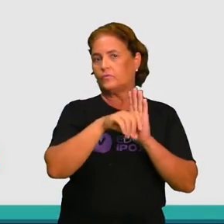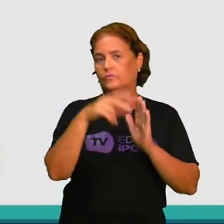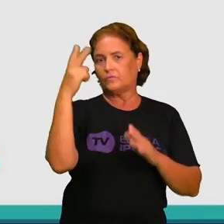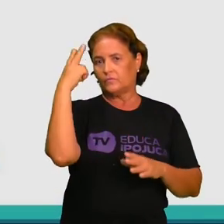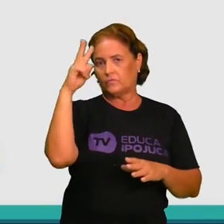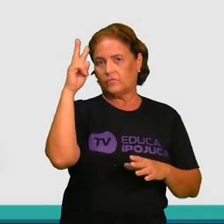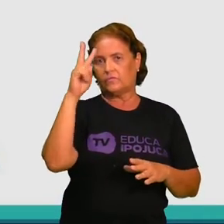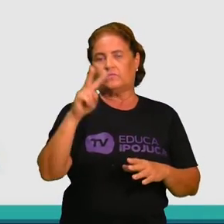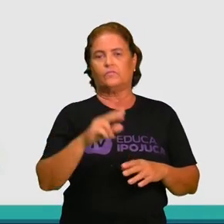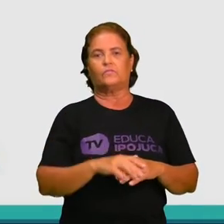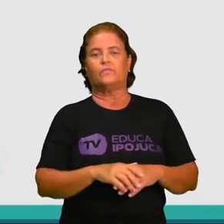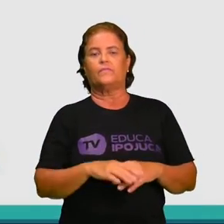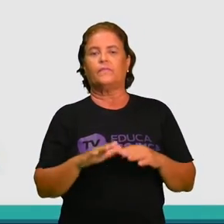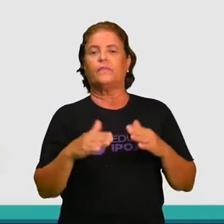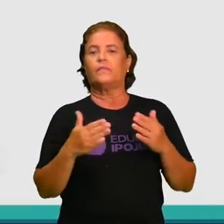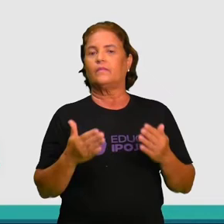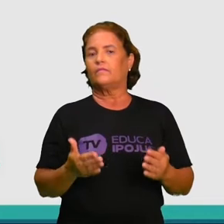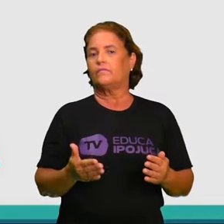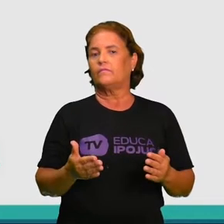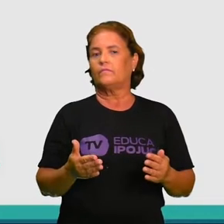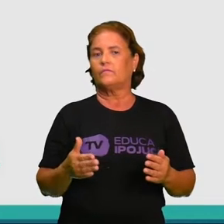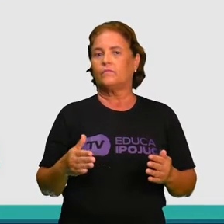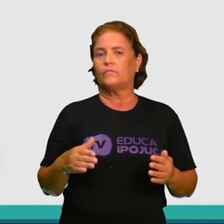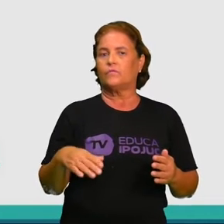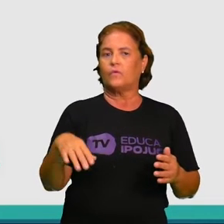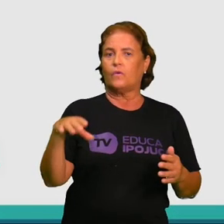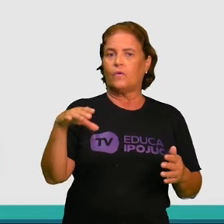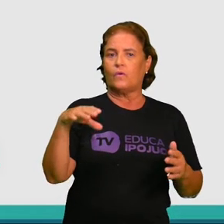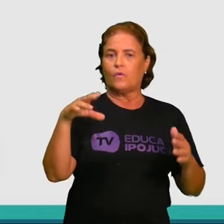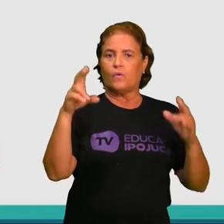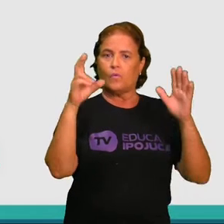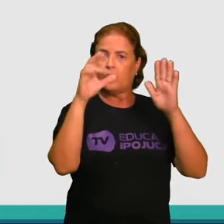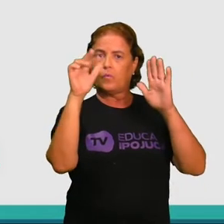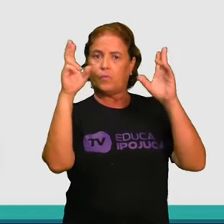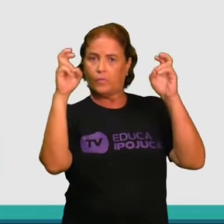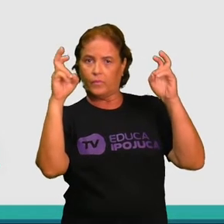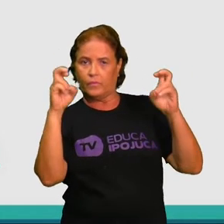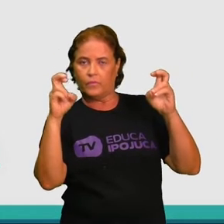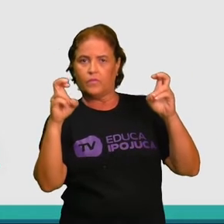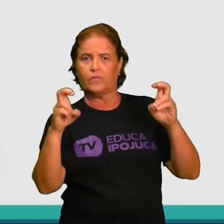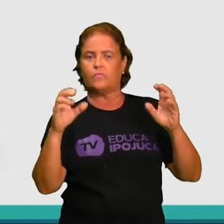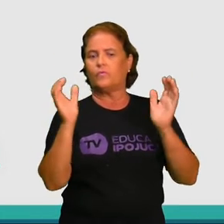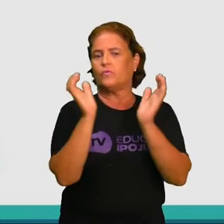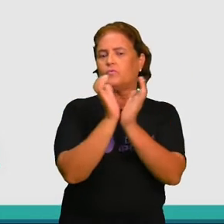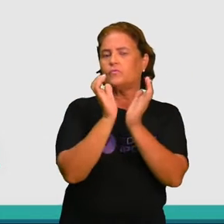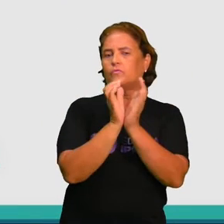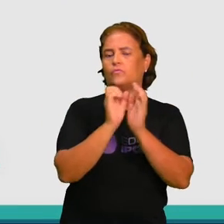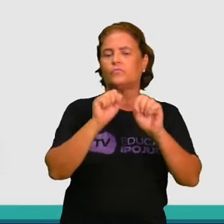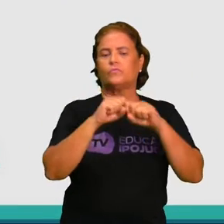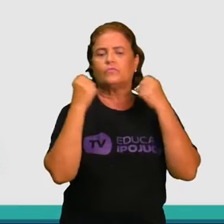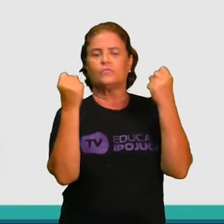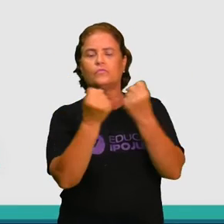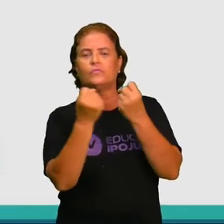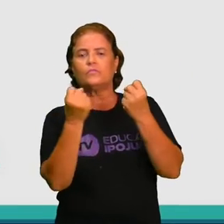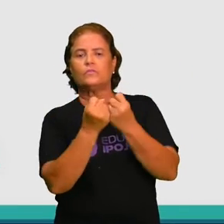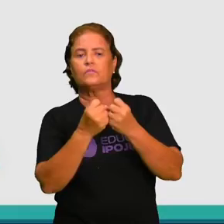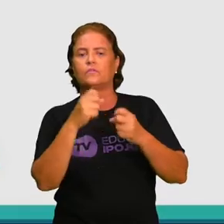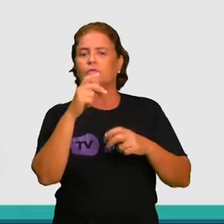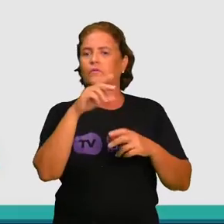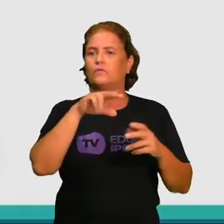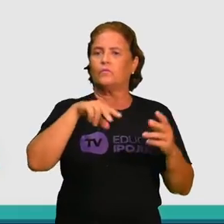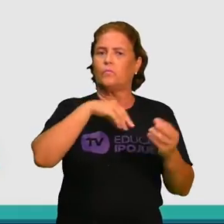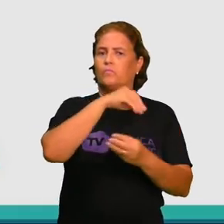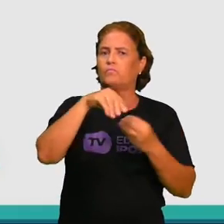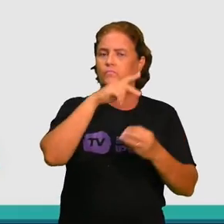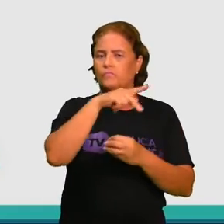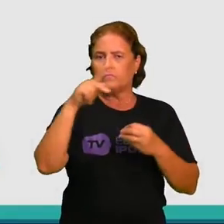E aí vamos ver os diferentes grupos sociais, étnicos e os desafios sociais, culturais e ambientais do